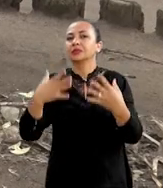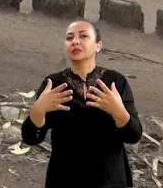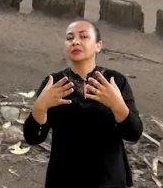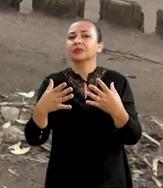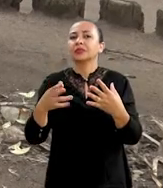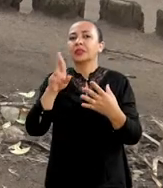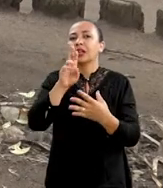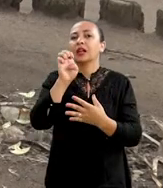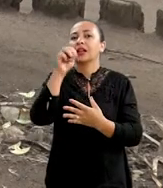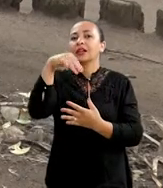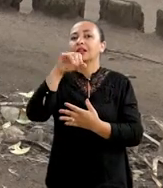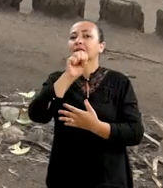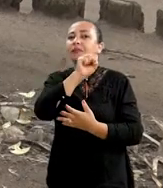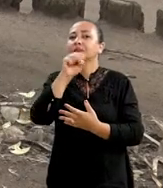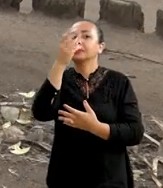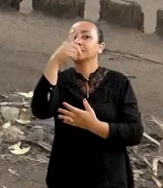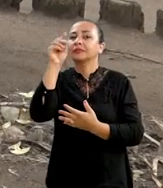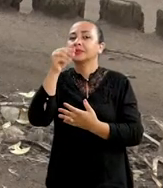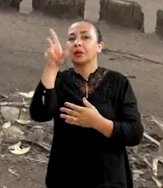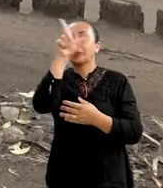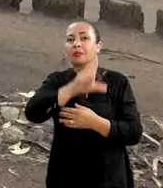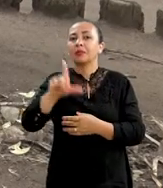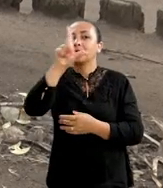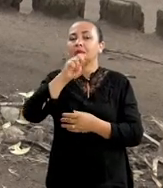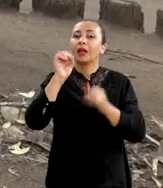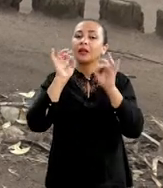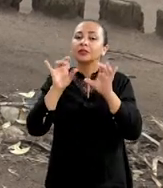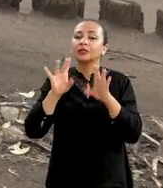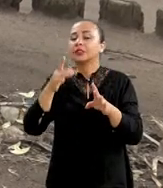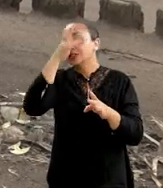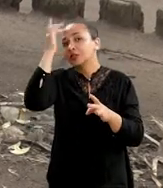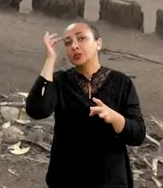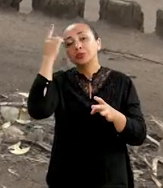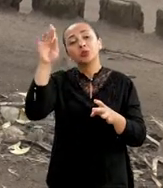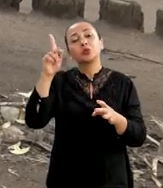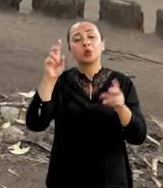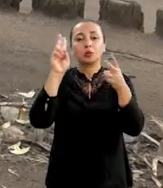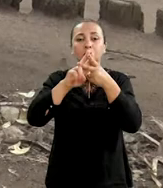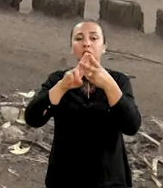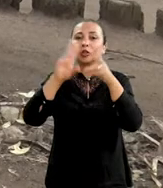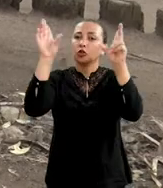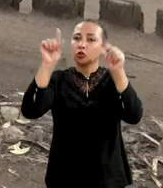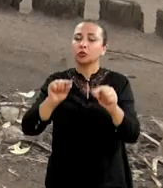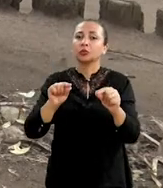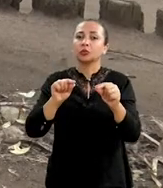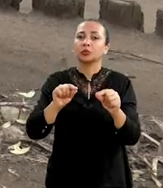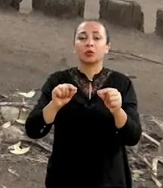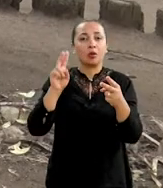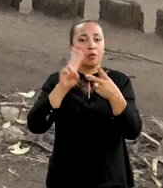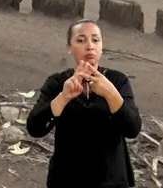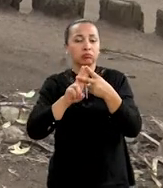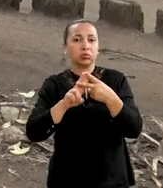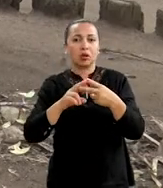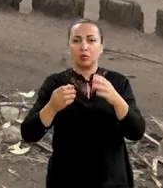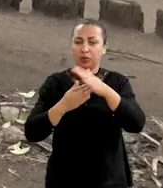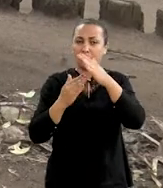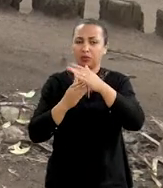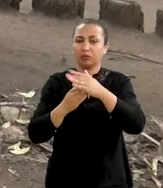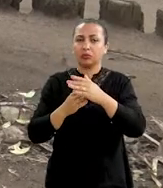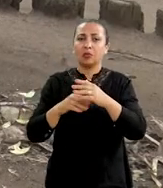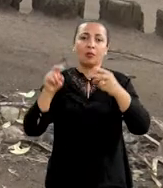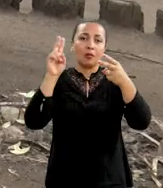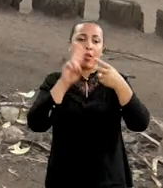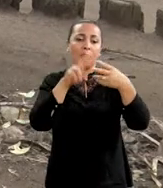Remissão pela Leitura, que permite aos internos a possibilidade de redução da pena por meio da leitura. E, de acordo com a Lei de